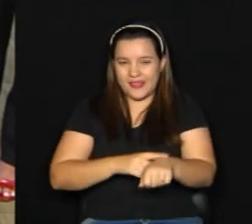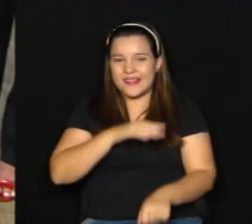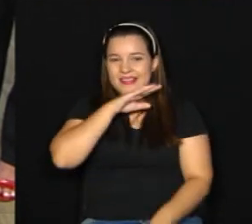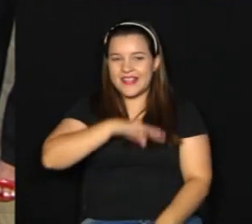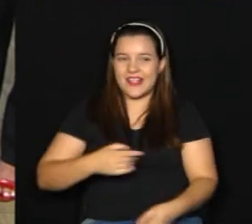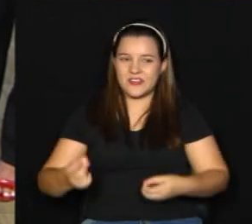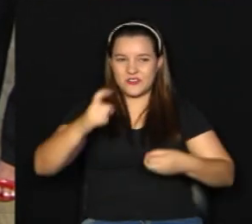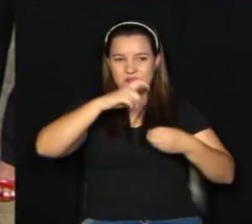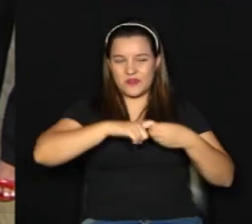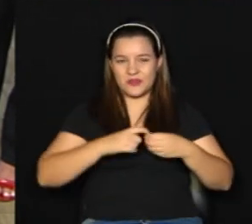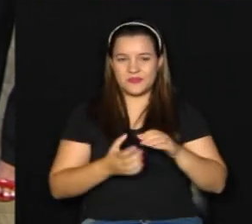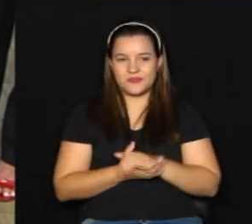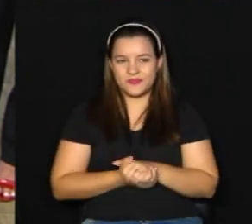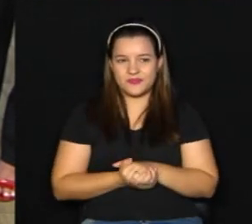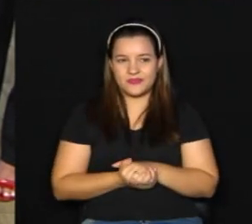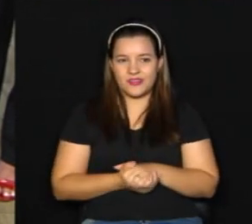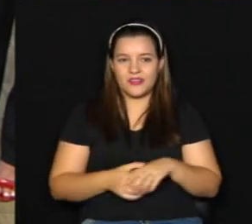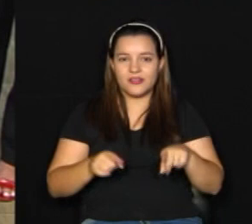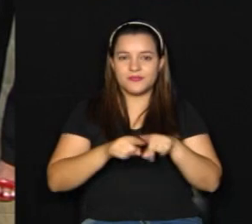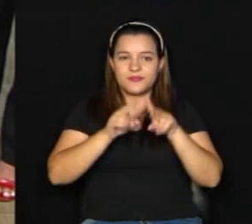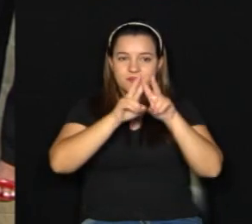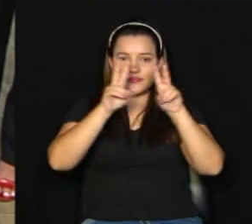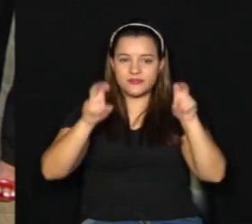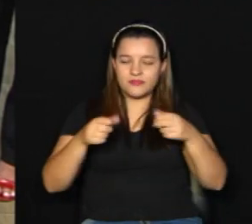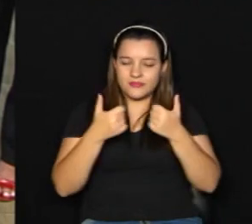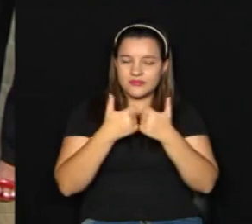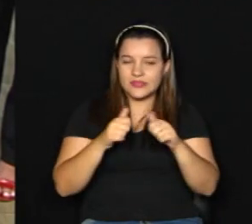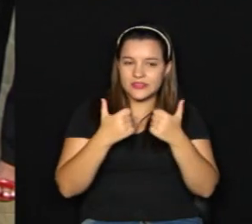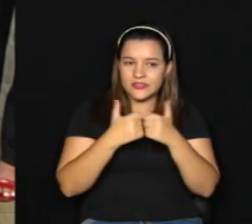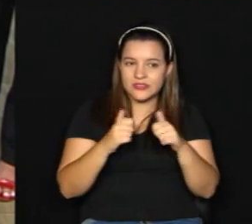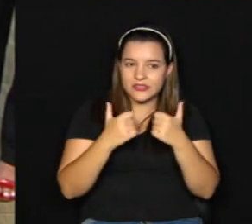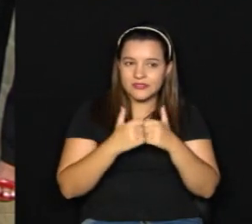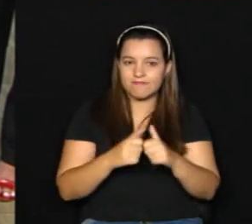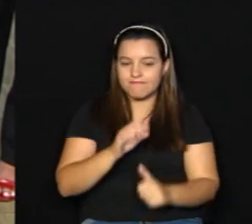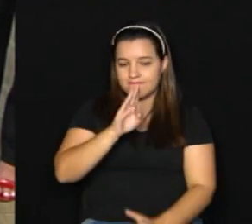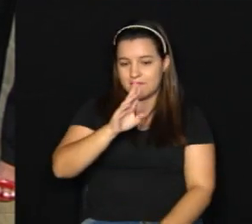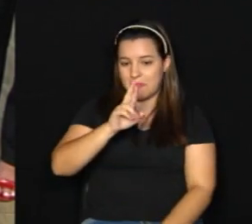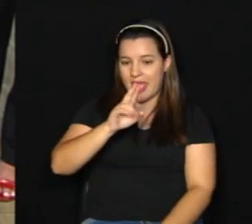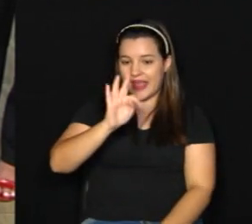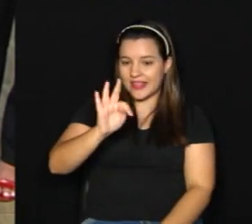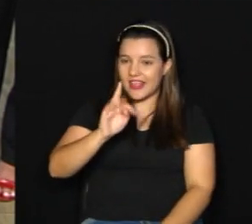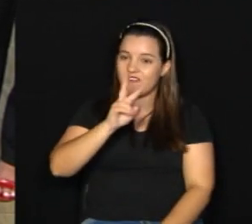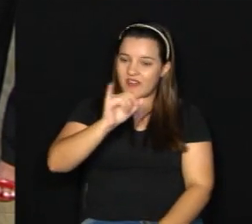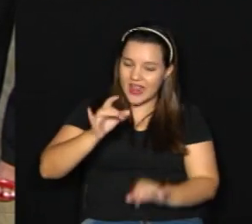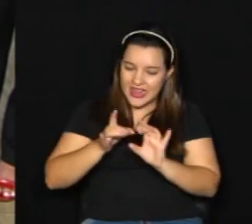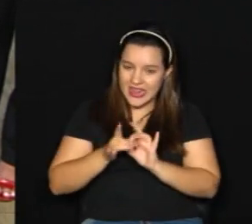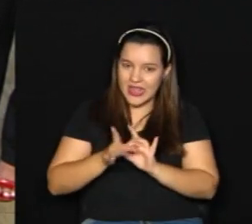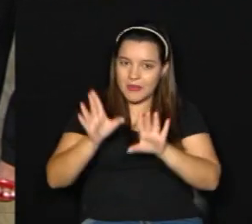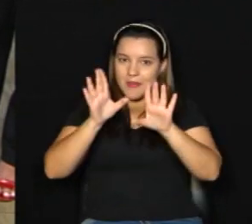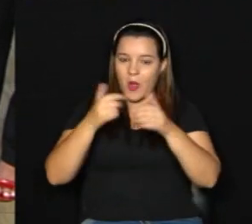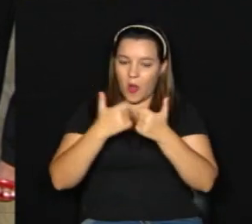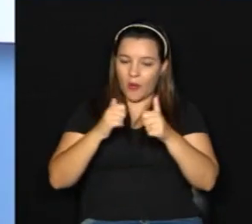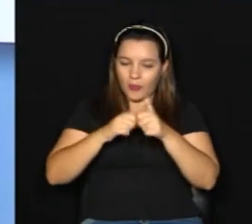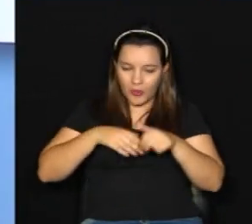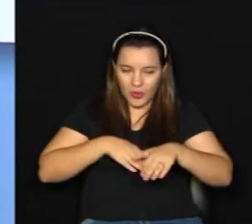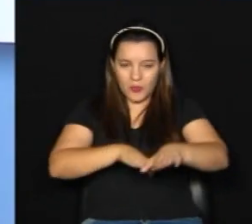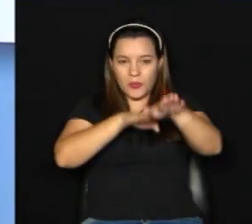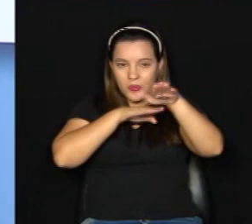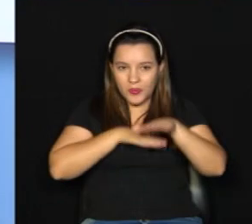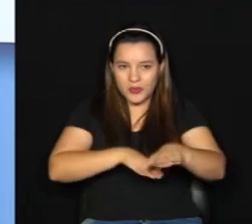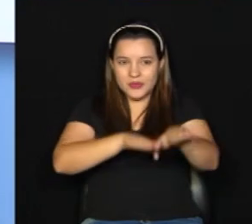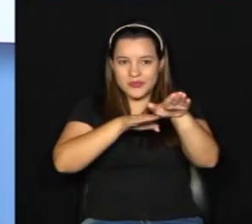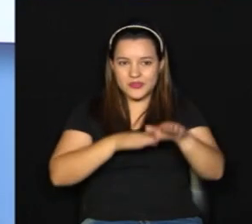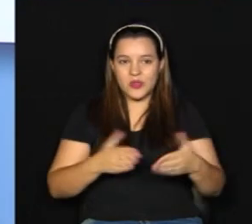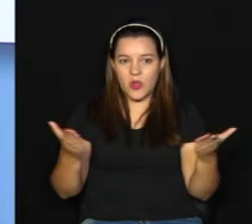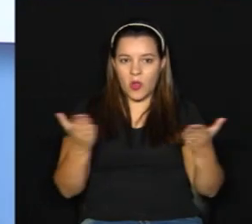ilimitado. Falando um pouquinho sobre transporte, Minabreu, mais um trecho do BRT liberado para o transporte público, né? Isso. Hoje, a partir